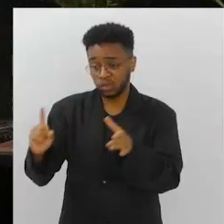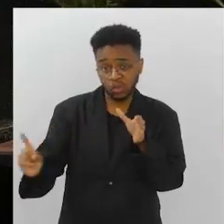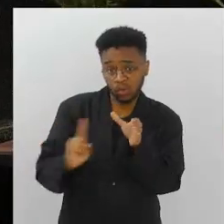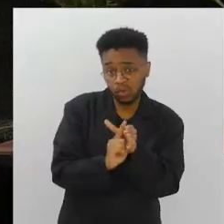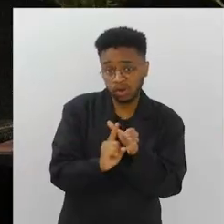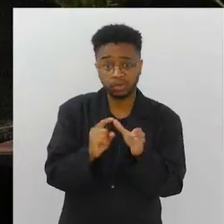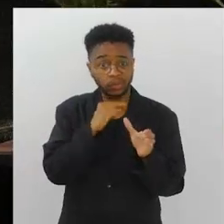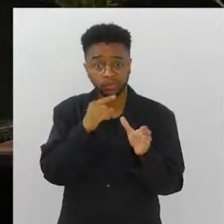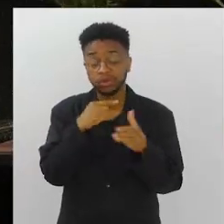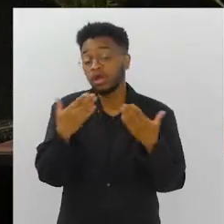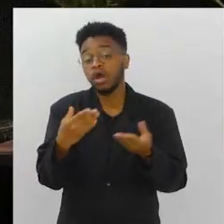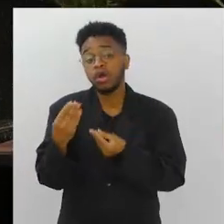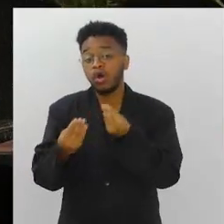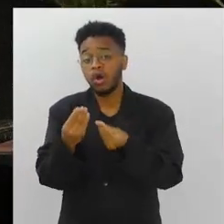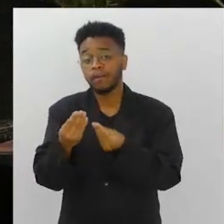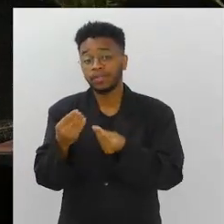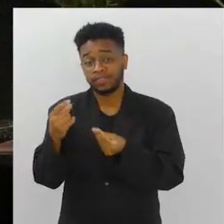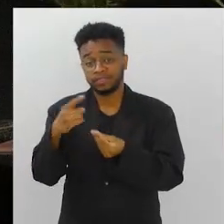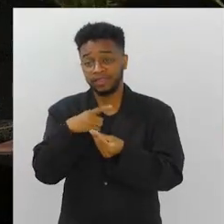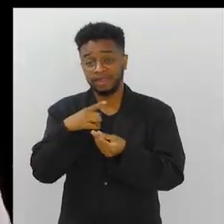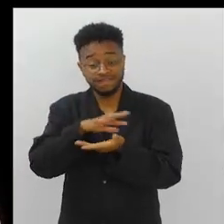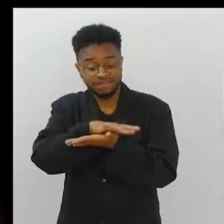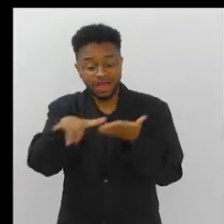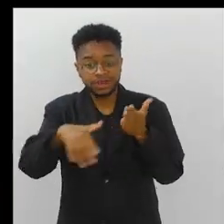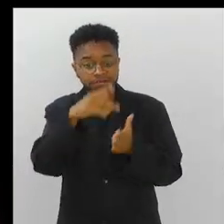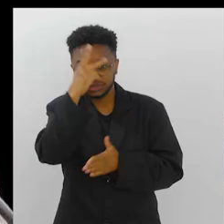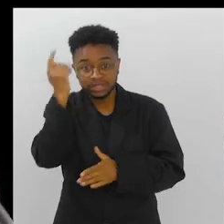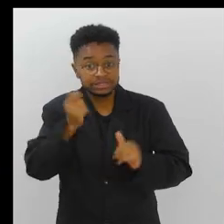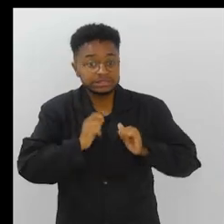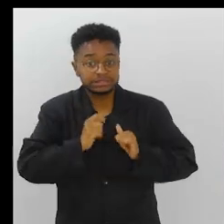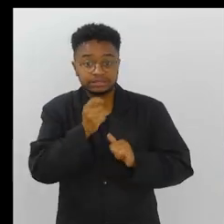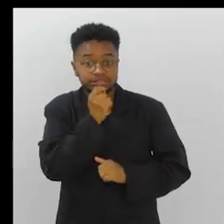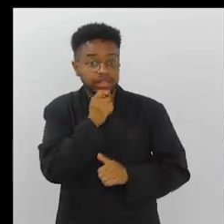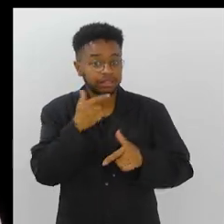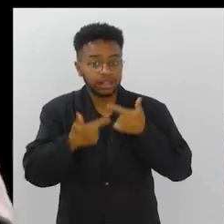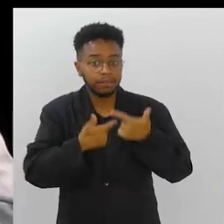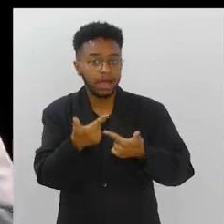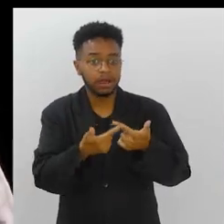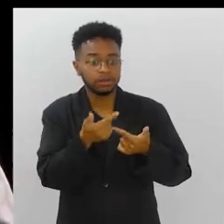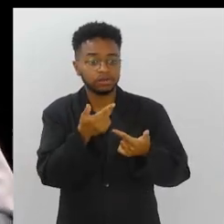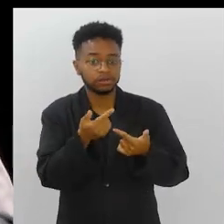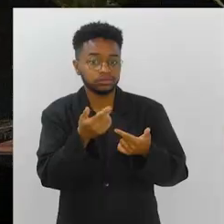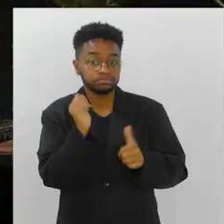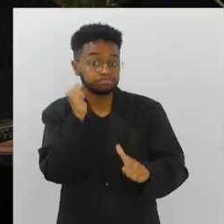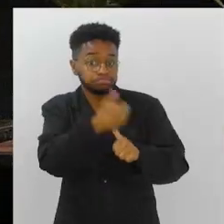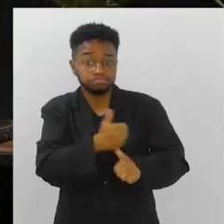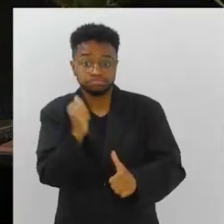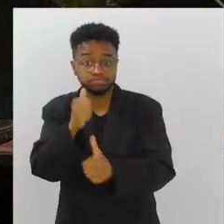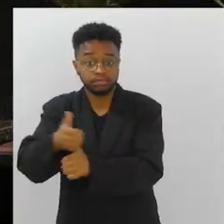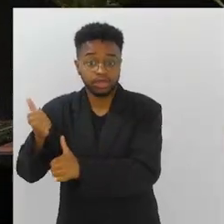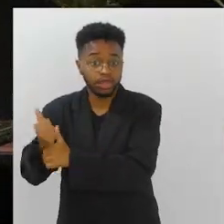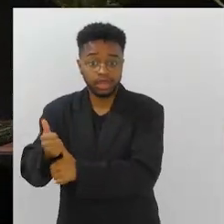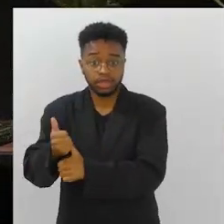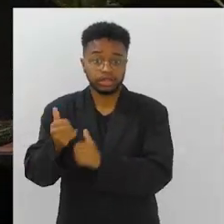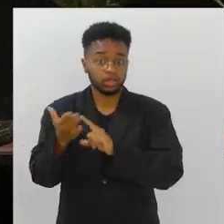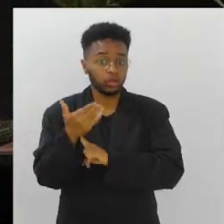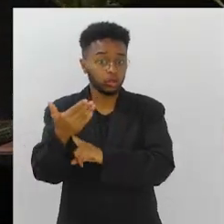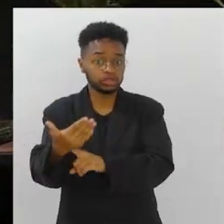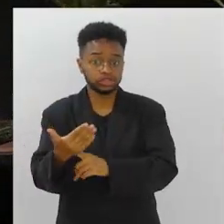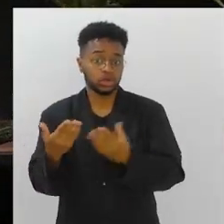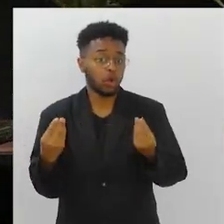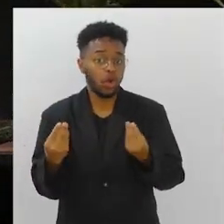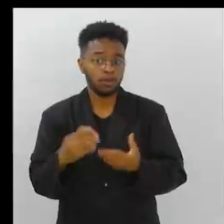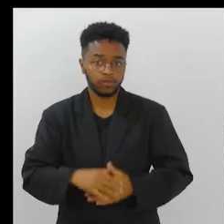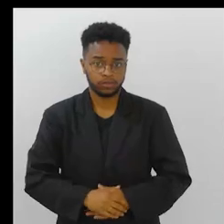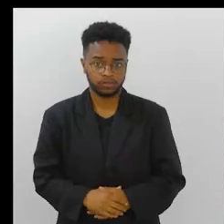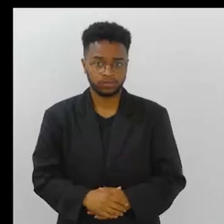contrário, tudo isso ocorrer e você tem uma massa de pessoas, por exemplo, desempregadas. Descartando as pessoas e substituindo pela tecnologia.